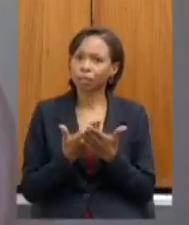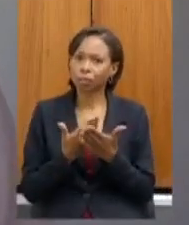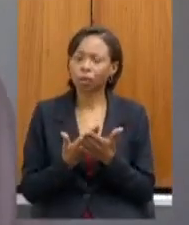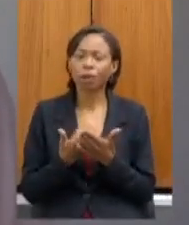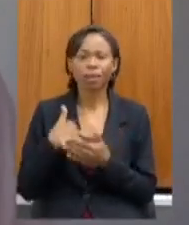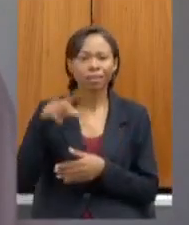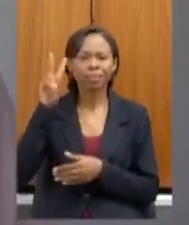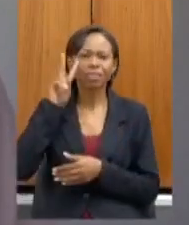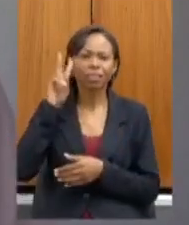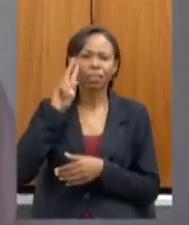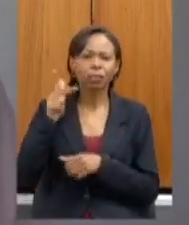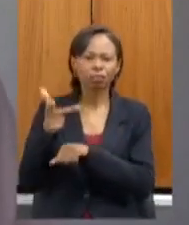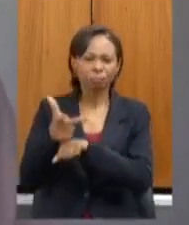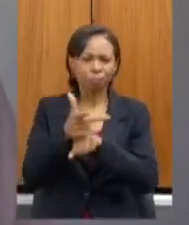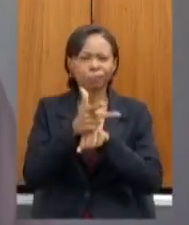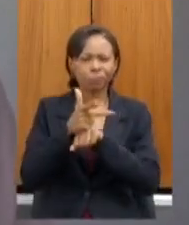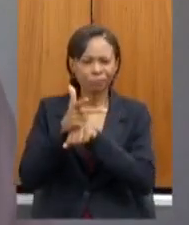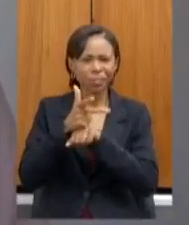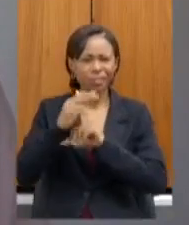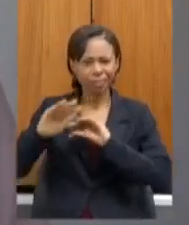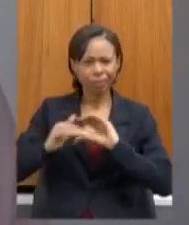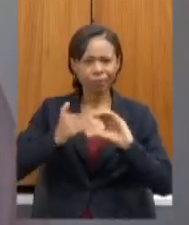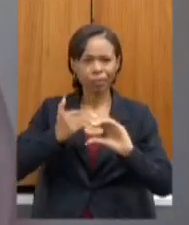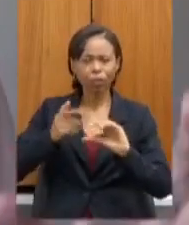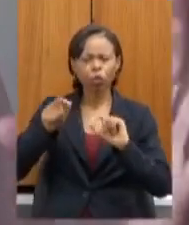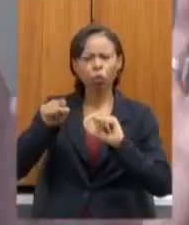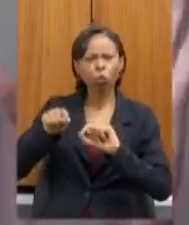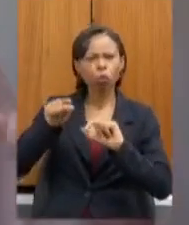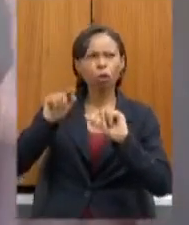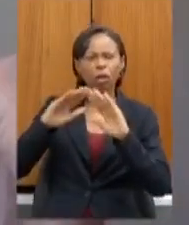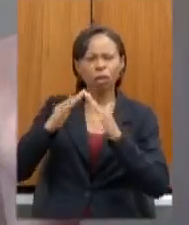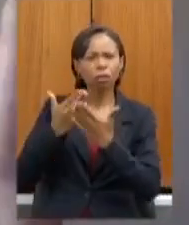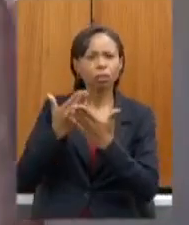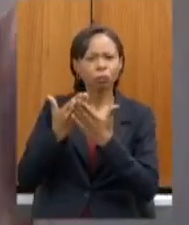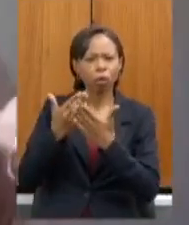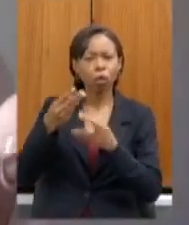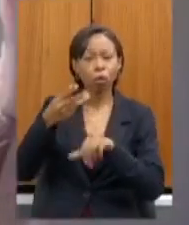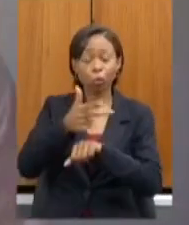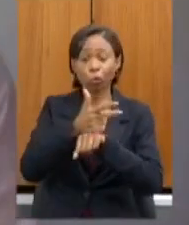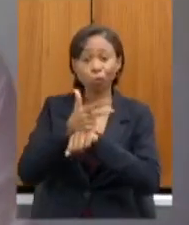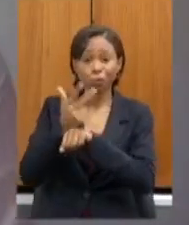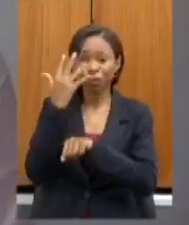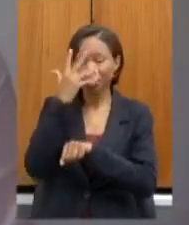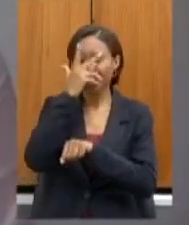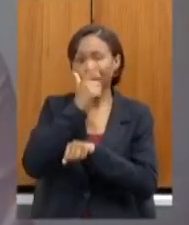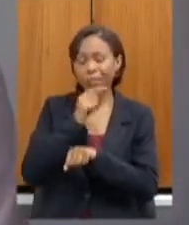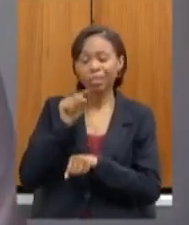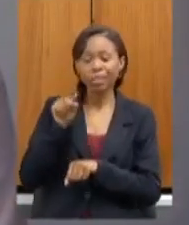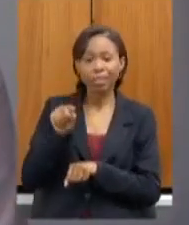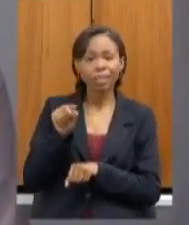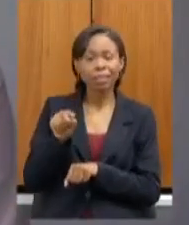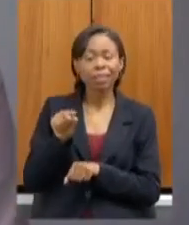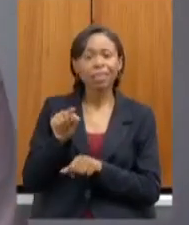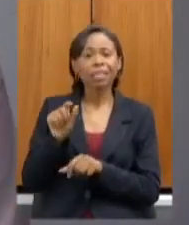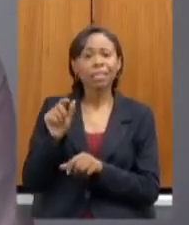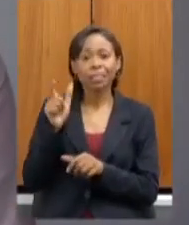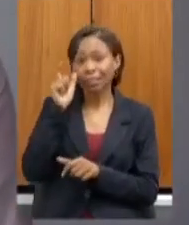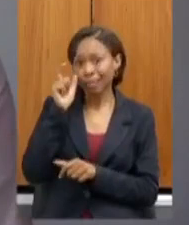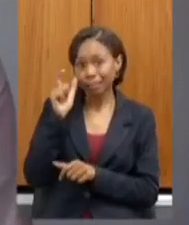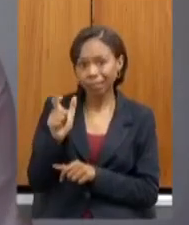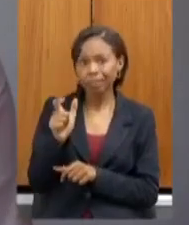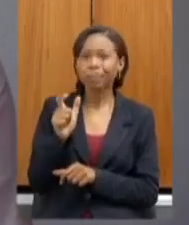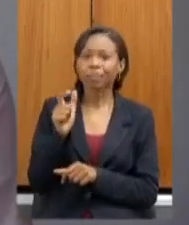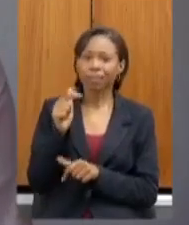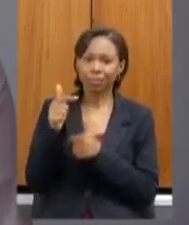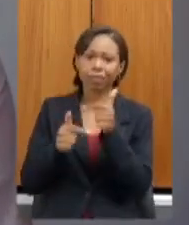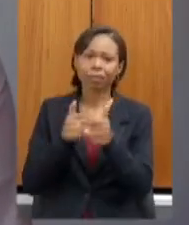vídeo bastante bonito de uma escola em que estava muito interessante esse trabalho então